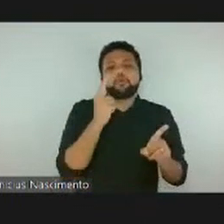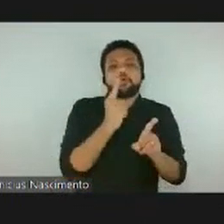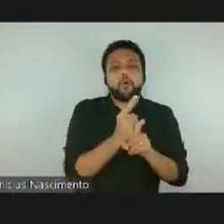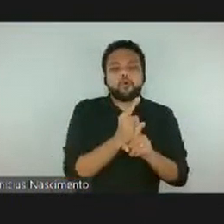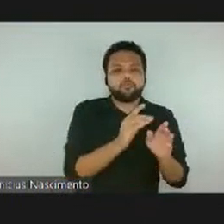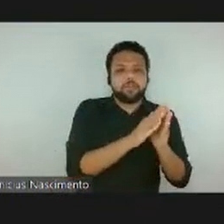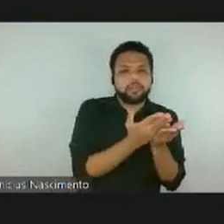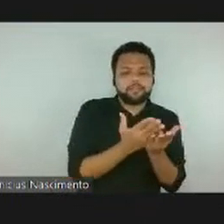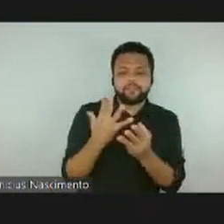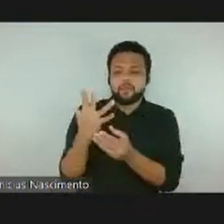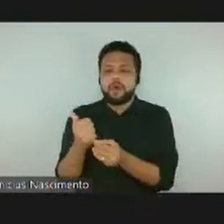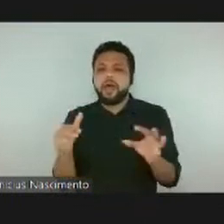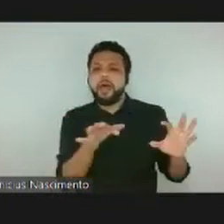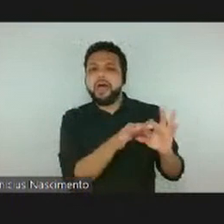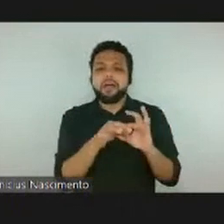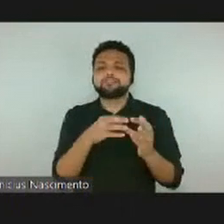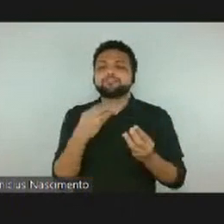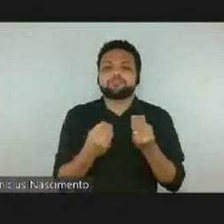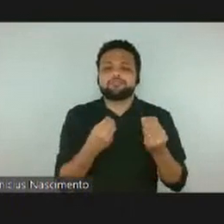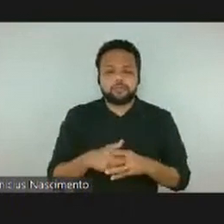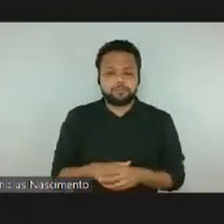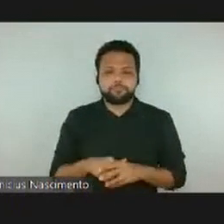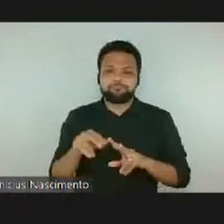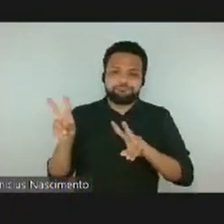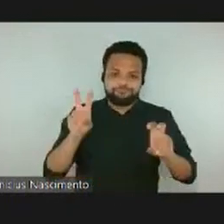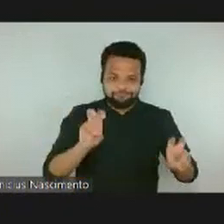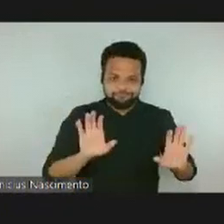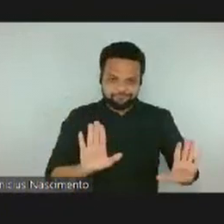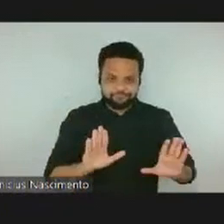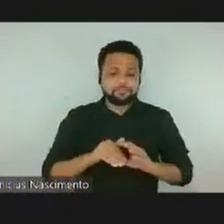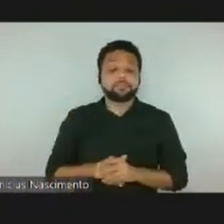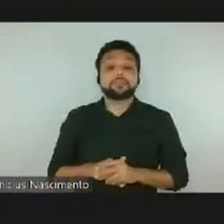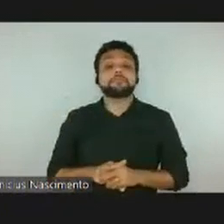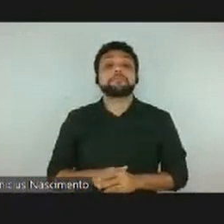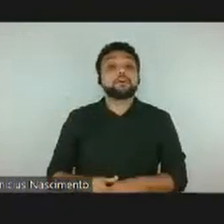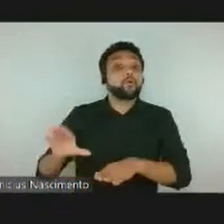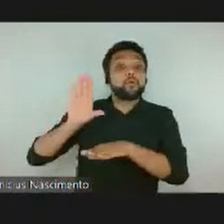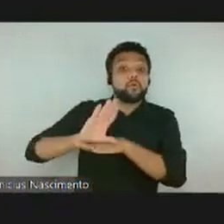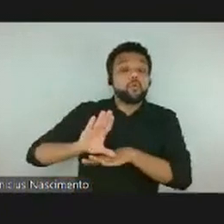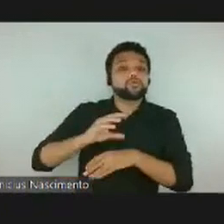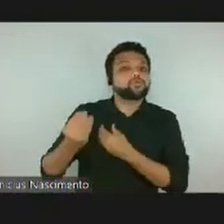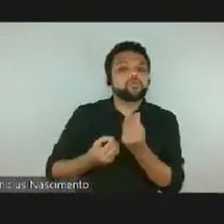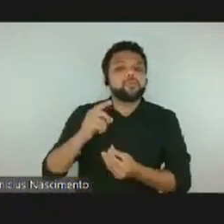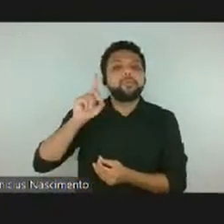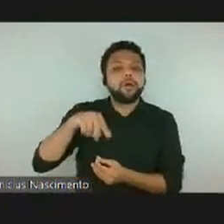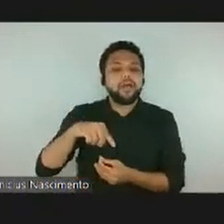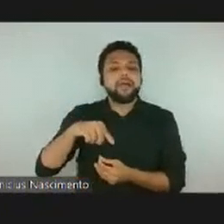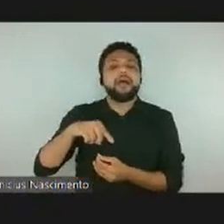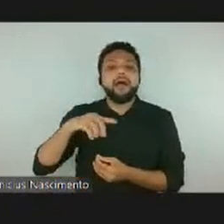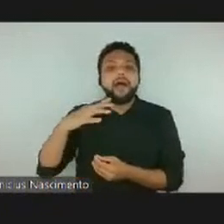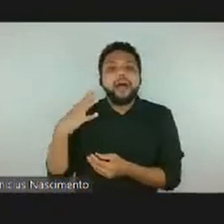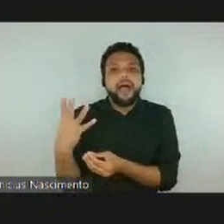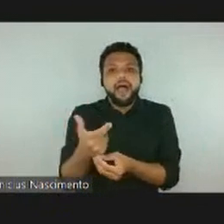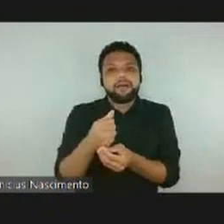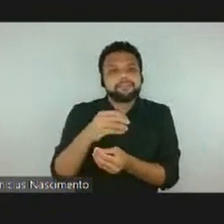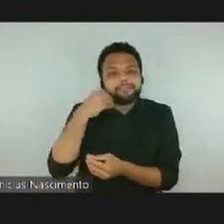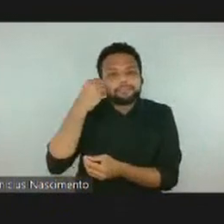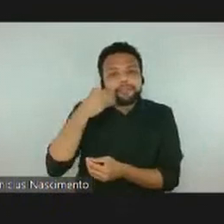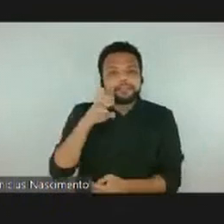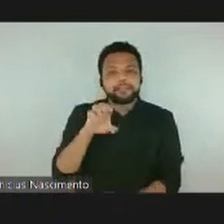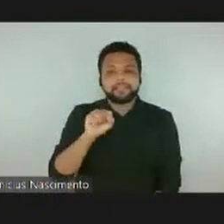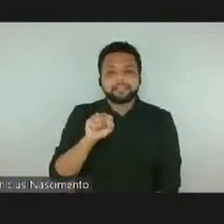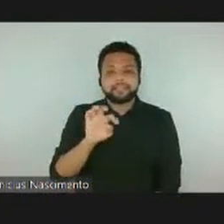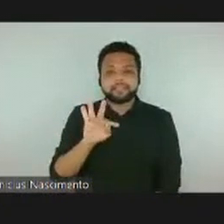enquanto um laboratório de experiência estética ou como essas experiências conduzem ao livro.